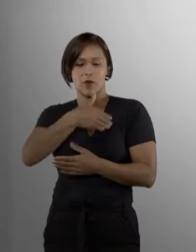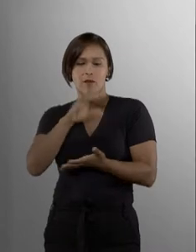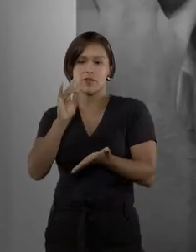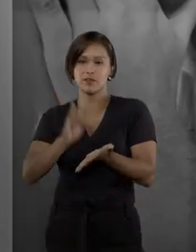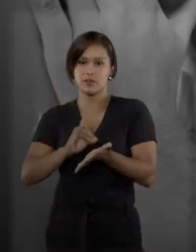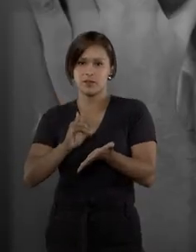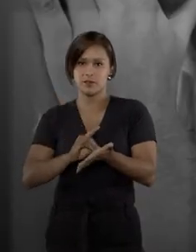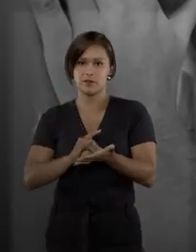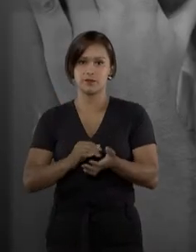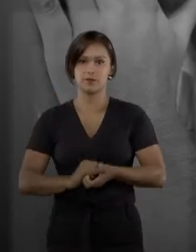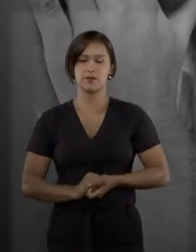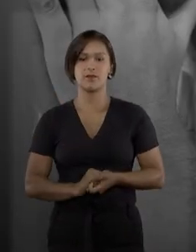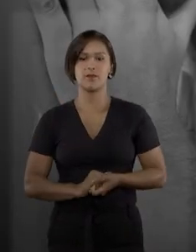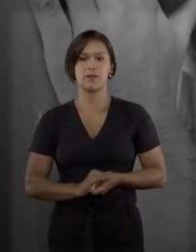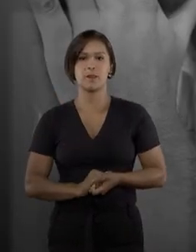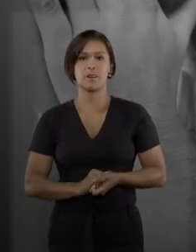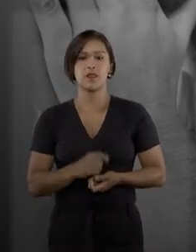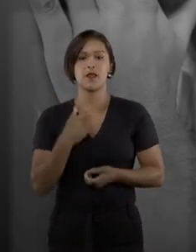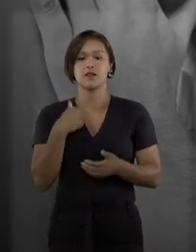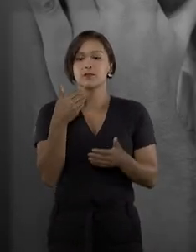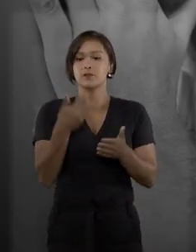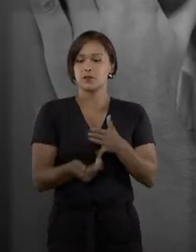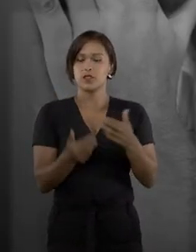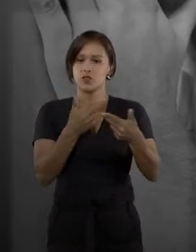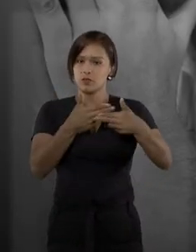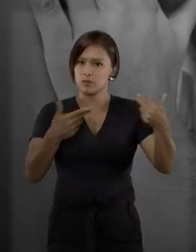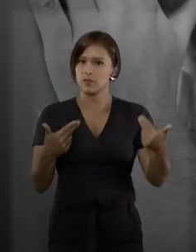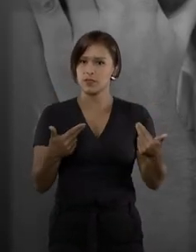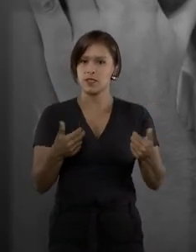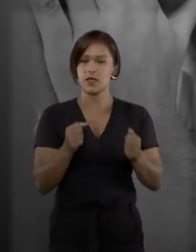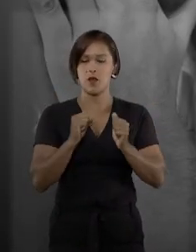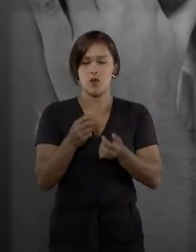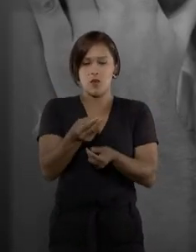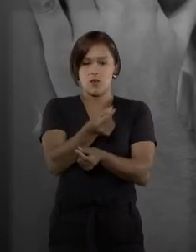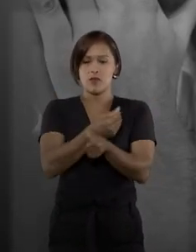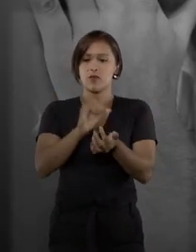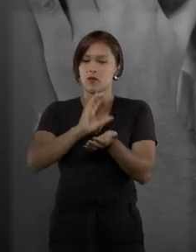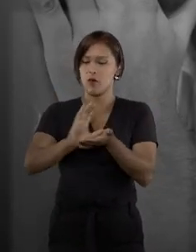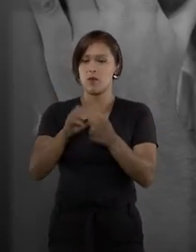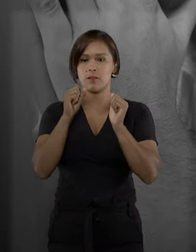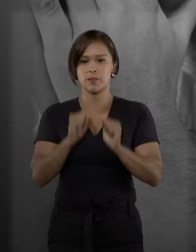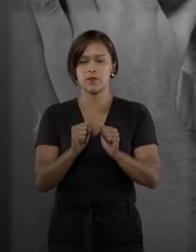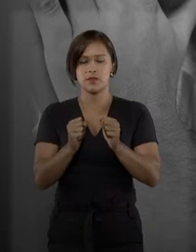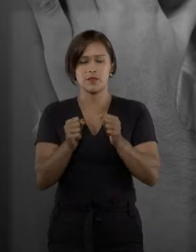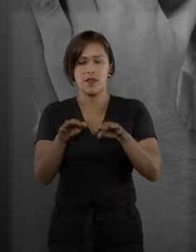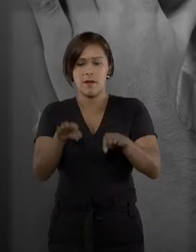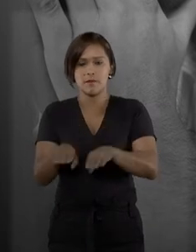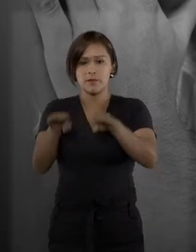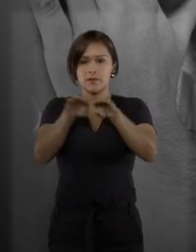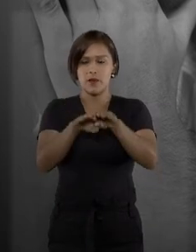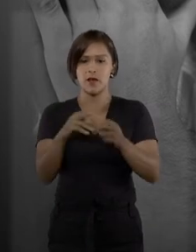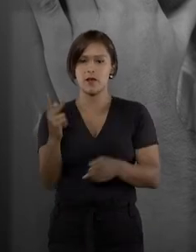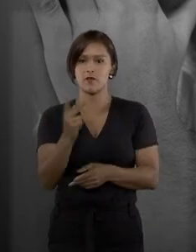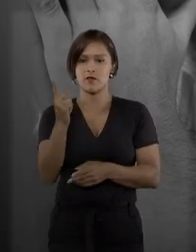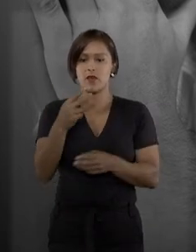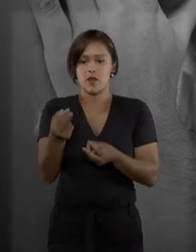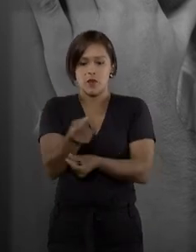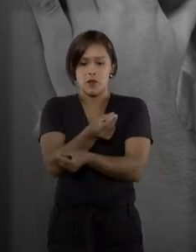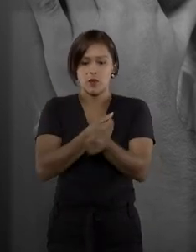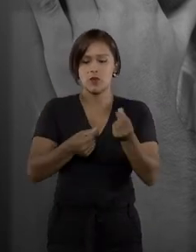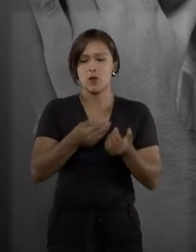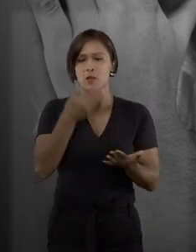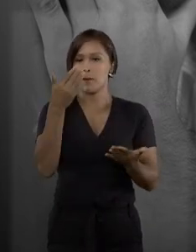Se for um prejuízo material, a indenização poderá ser balizada pelo valor econômico que a chance perdida